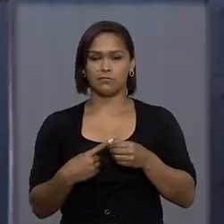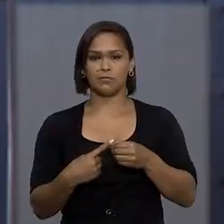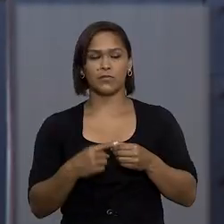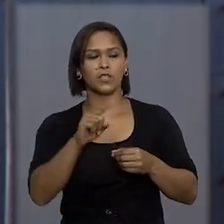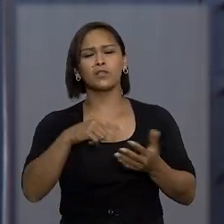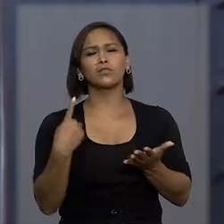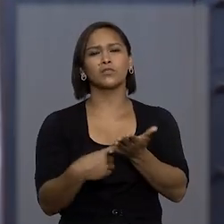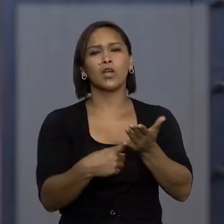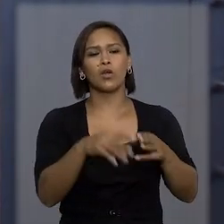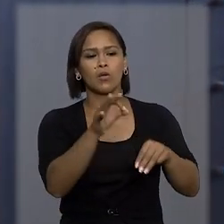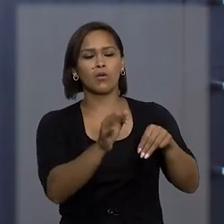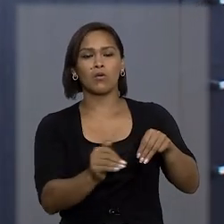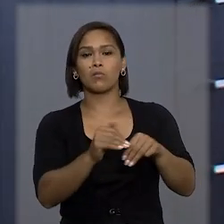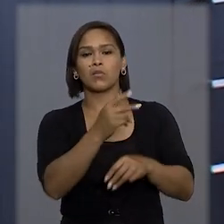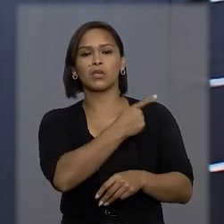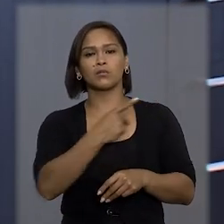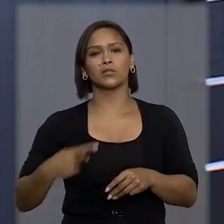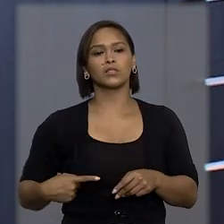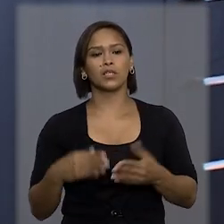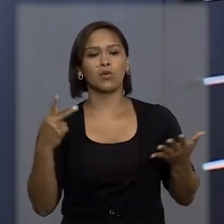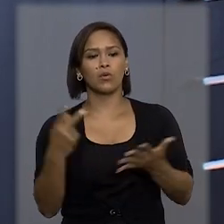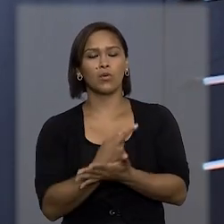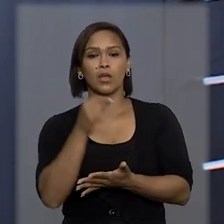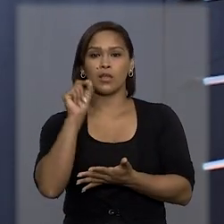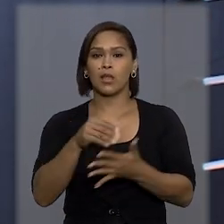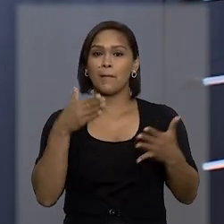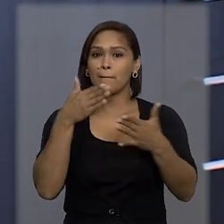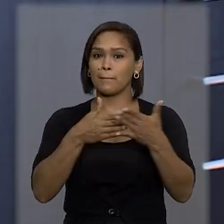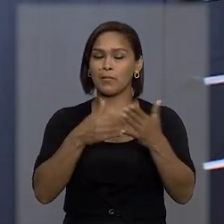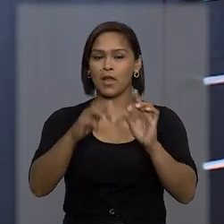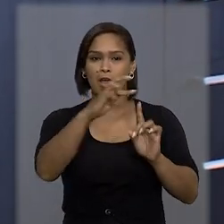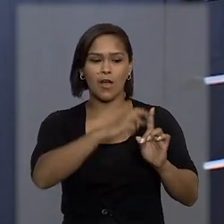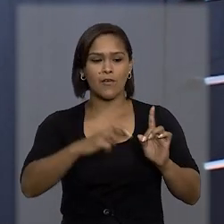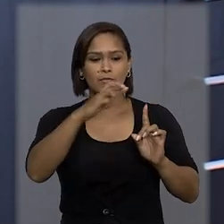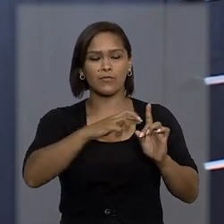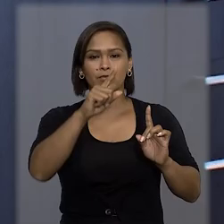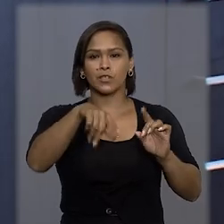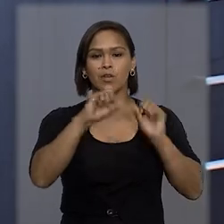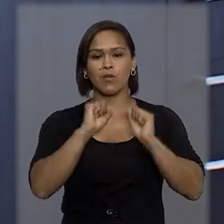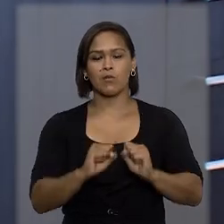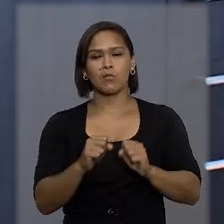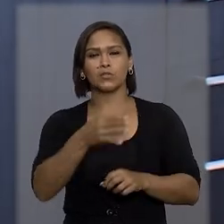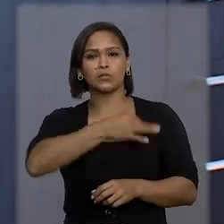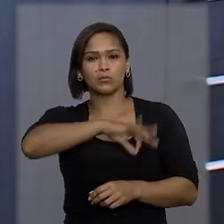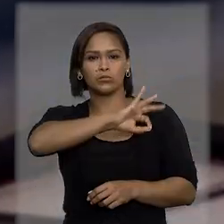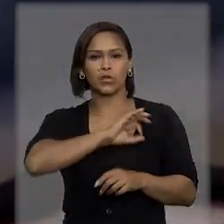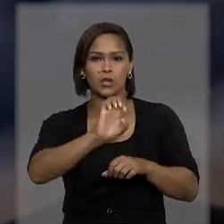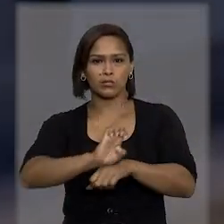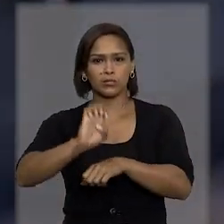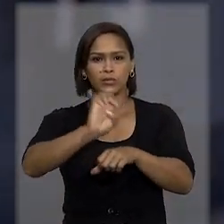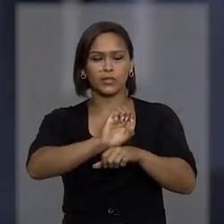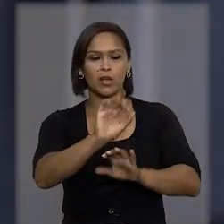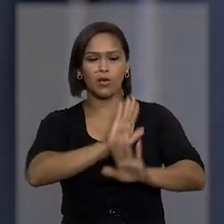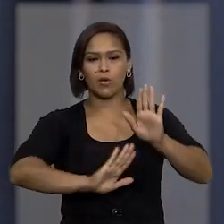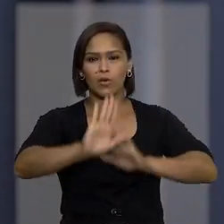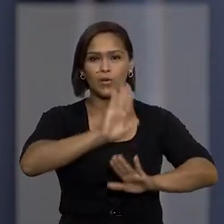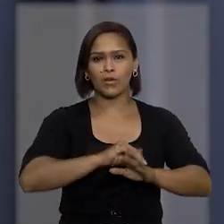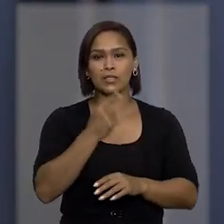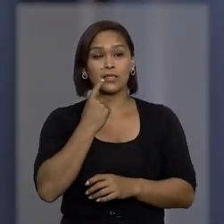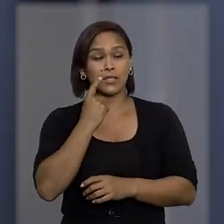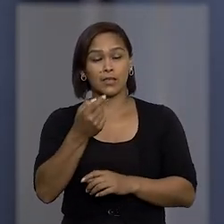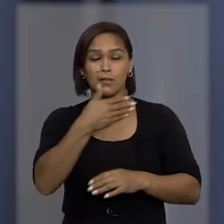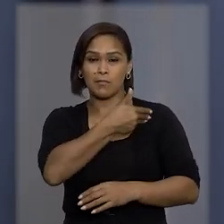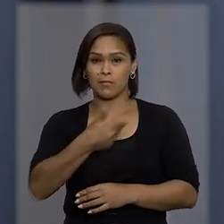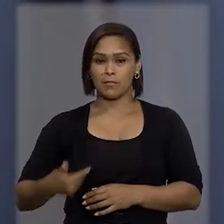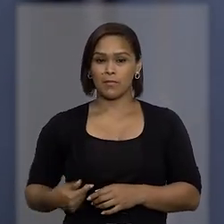De acordo com o ministro, a situação atual impede a fiscalização e o poder de polícia do Estado na preservação do interesse